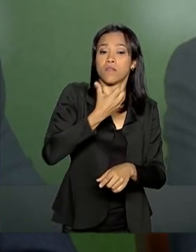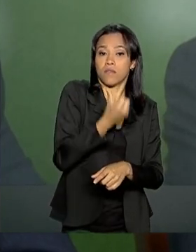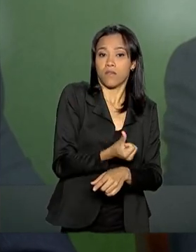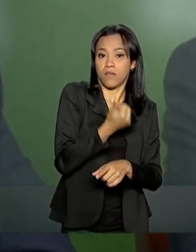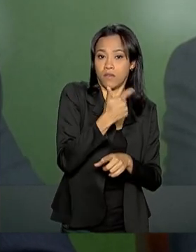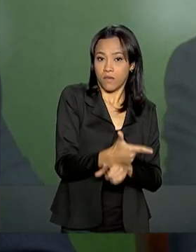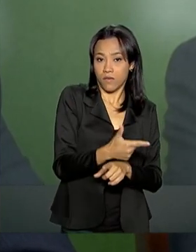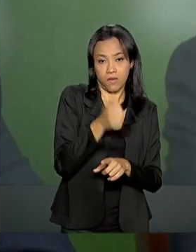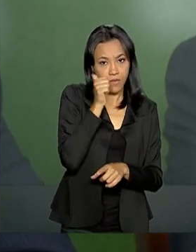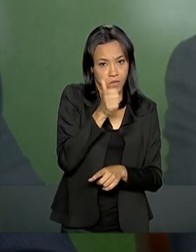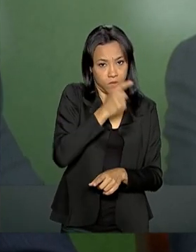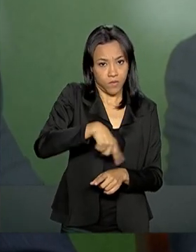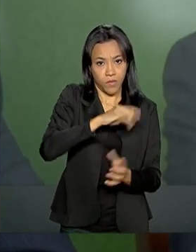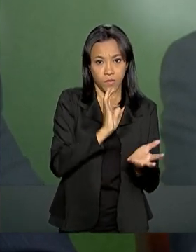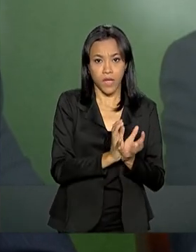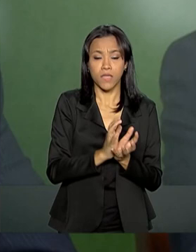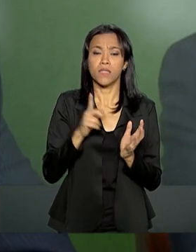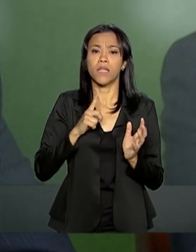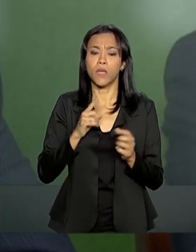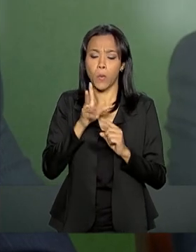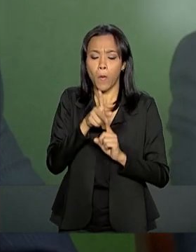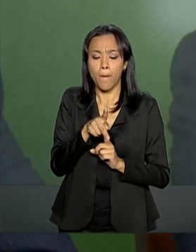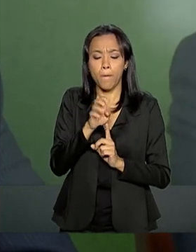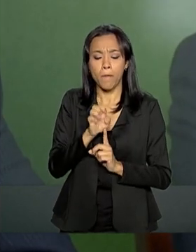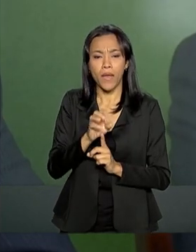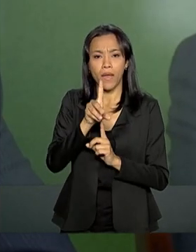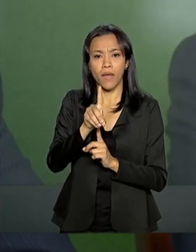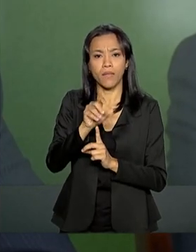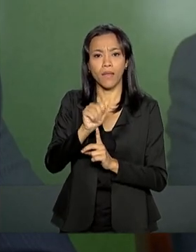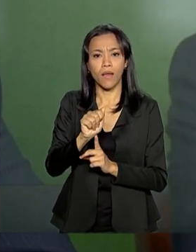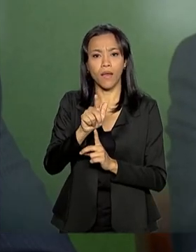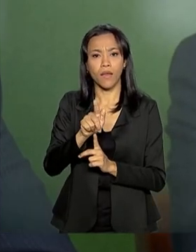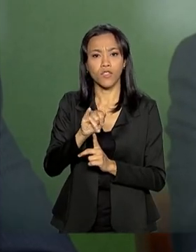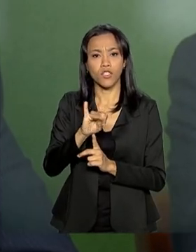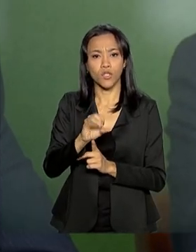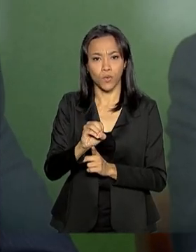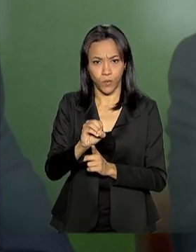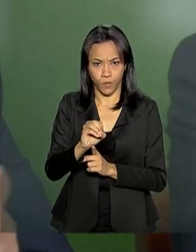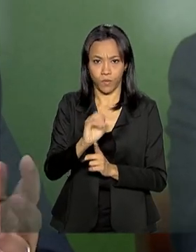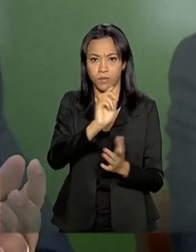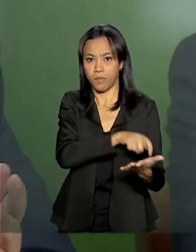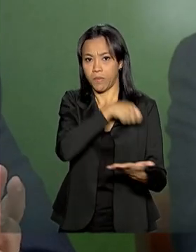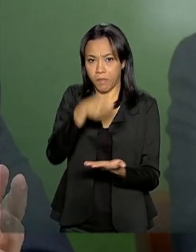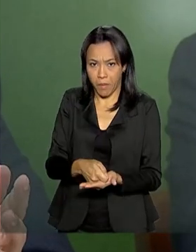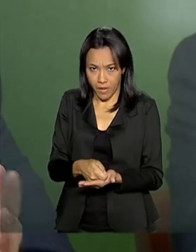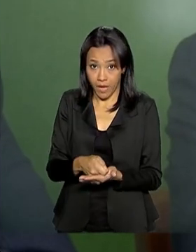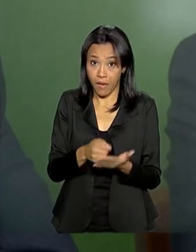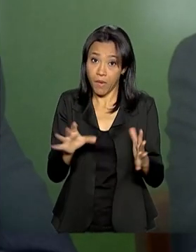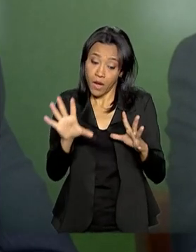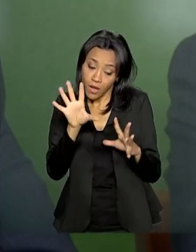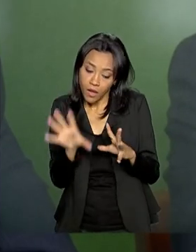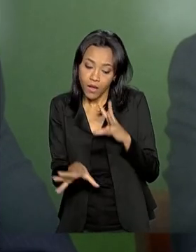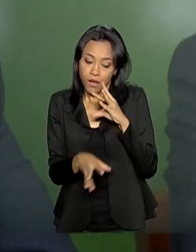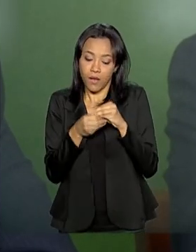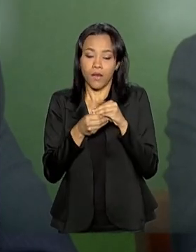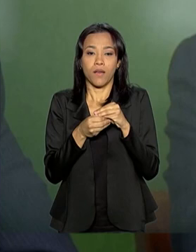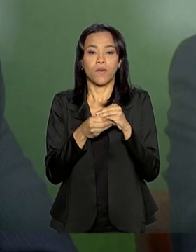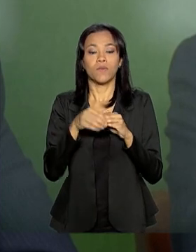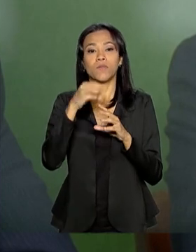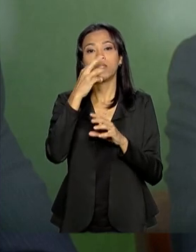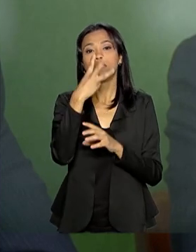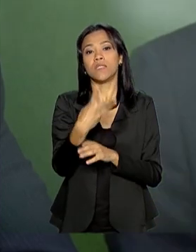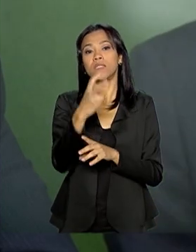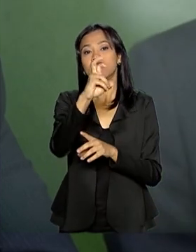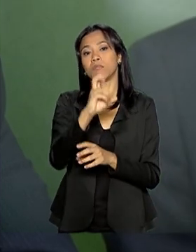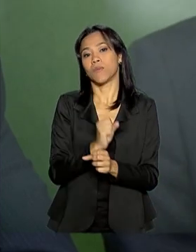de um pedágio de 30% do tempo de contribuição faltante para completar os 35 anos de